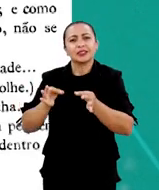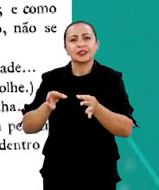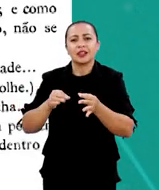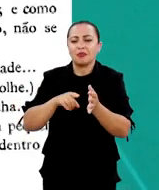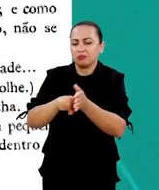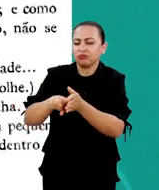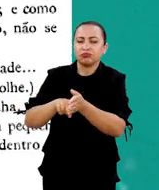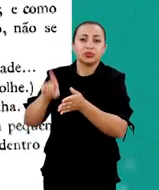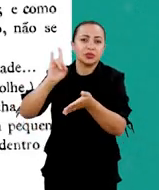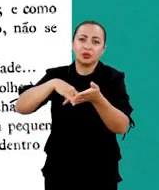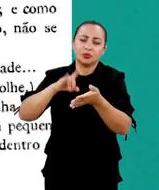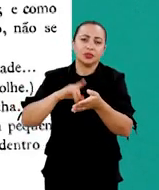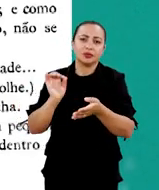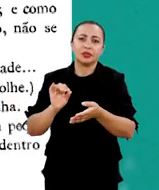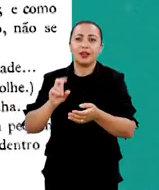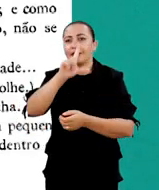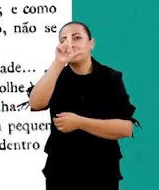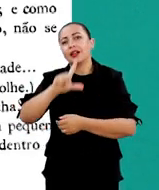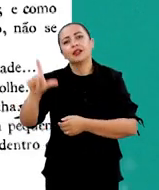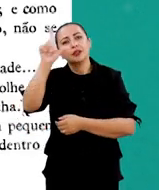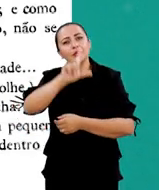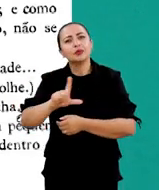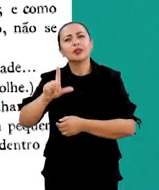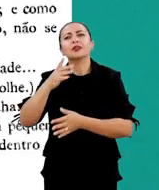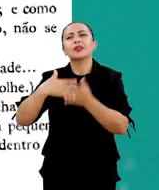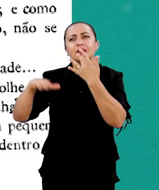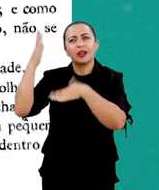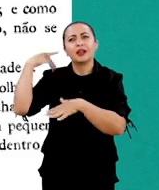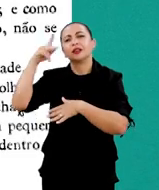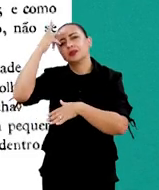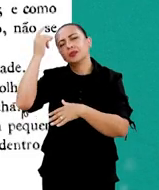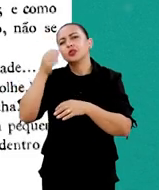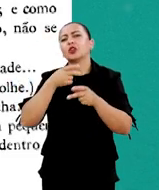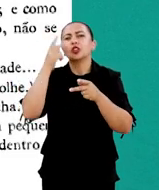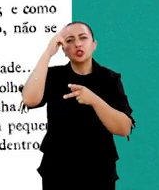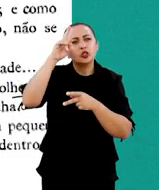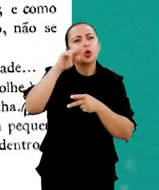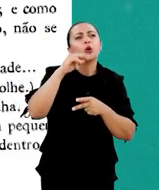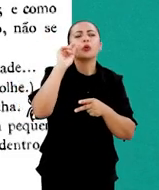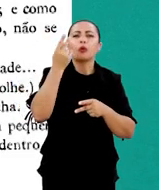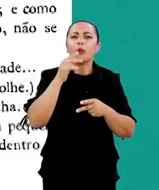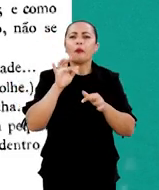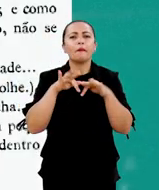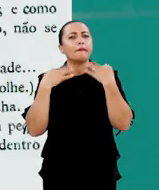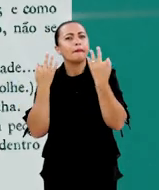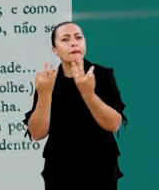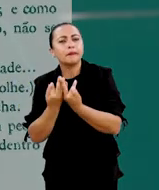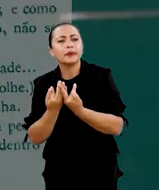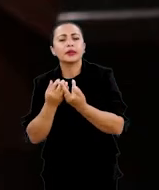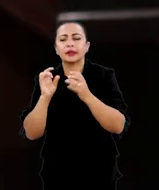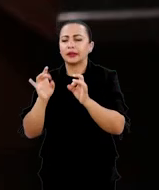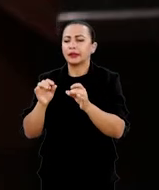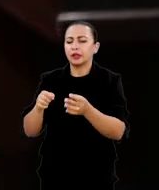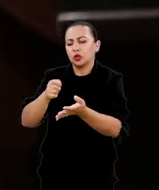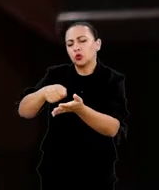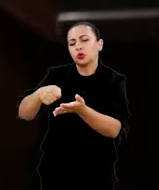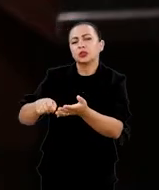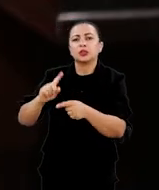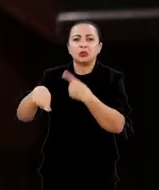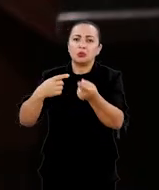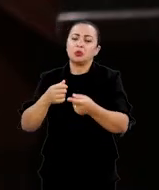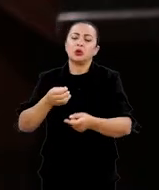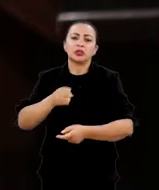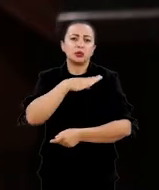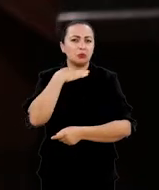documental, ou seja, aquela literatura de época de cronistas de época ou de parentes que, logo